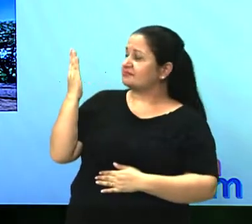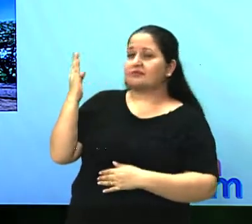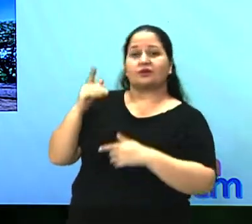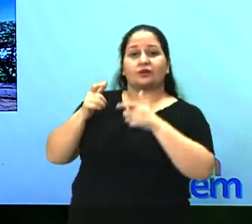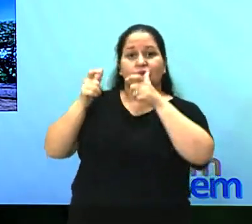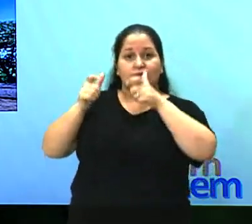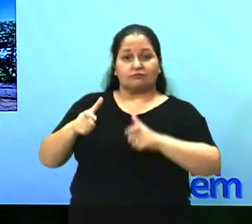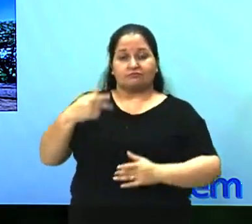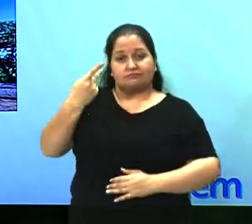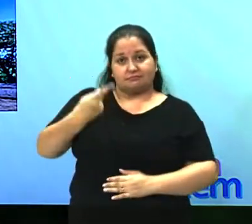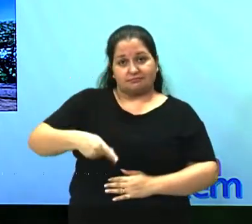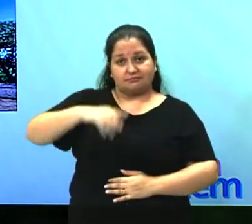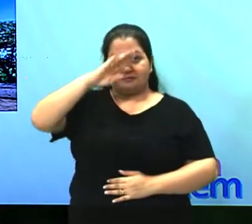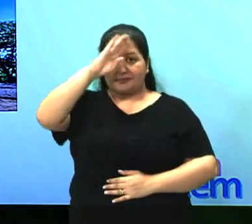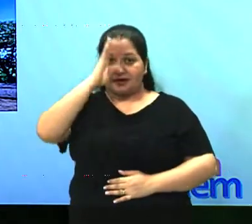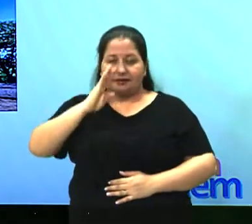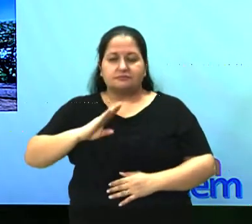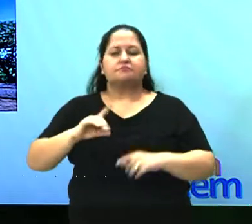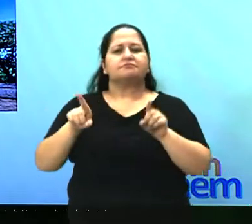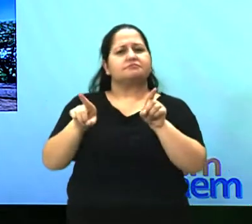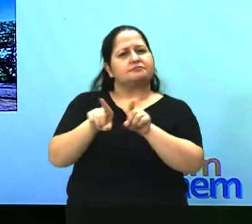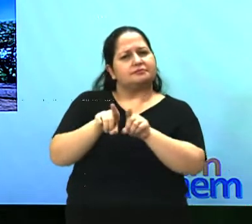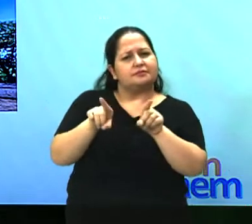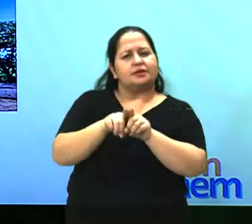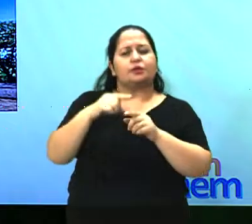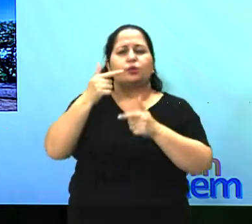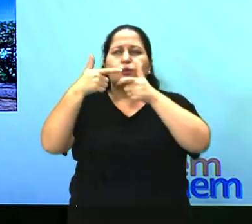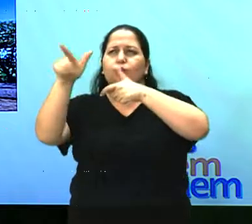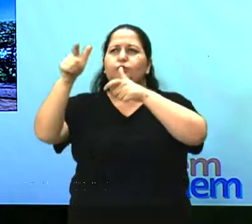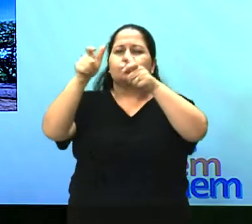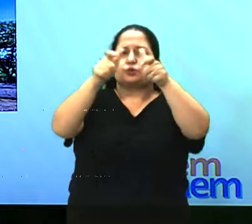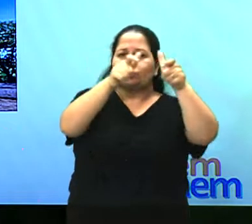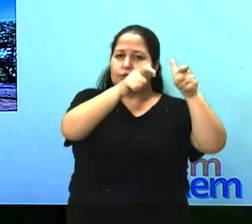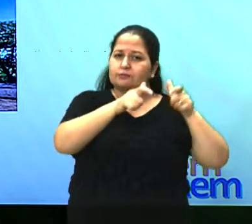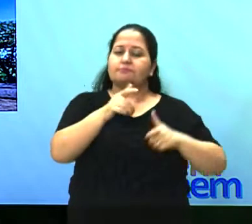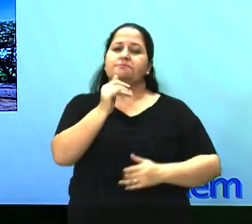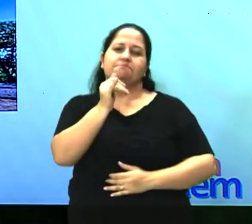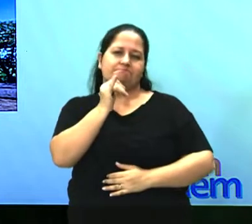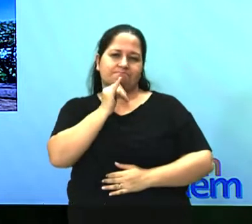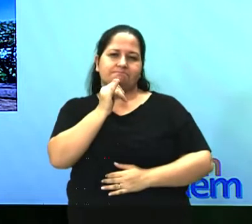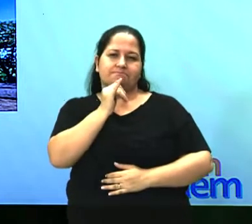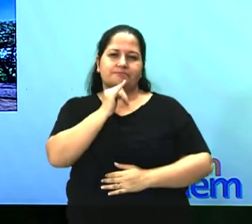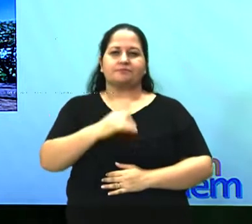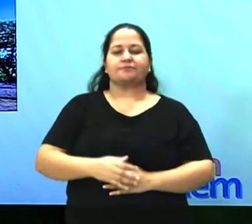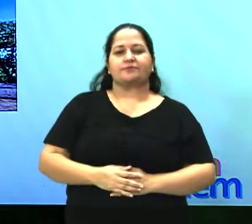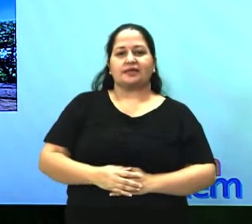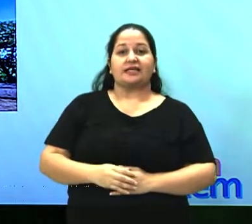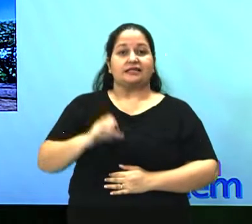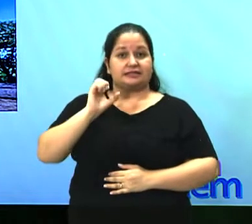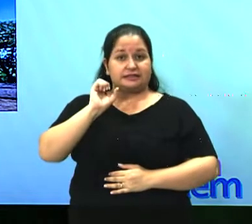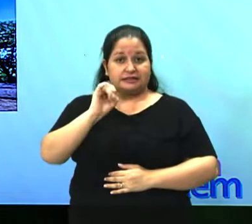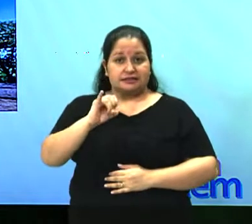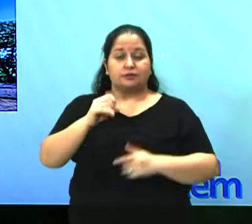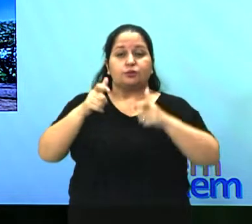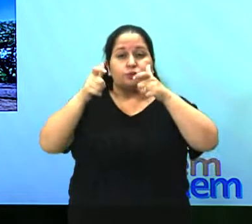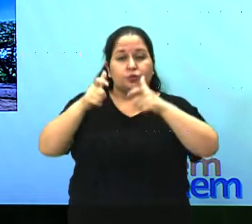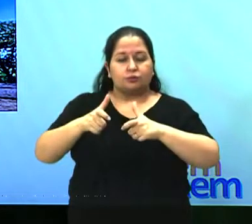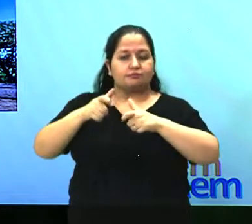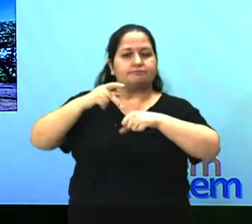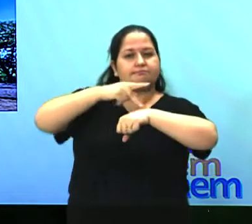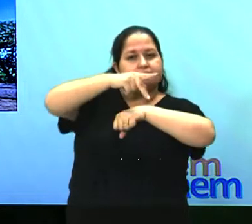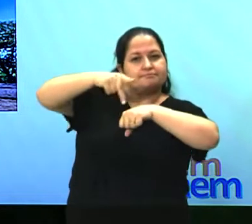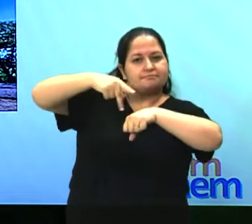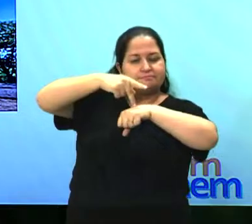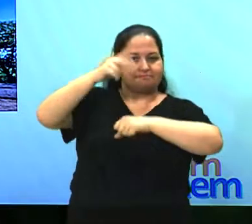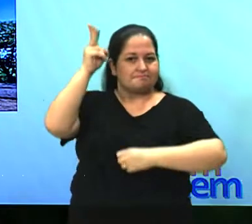que também foram colonizados pelos europeus, como, por exemplo, em regiões como Cusco, no Peru, regiões